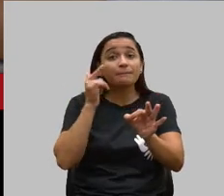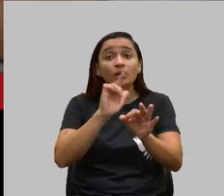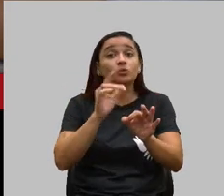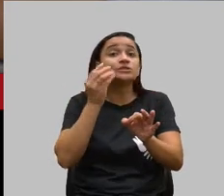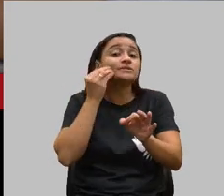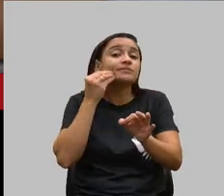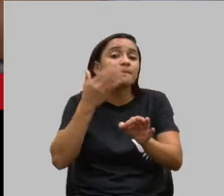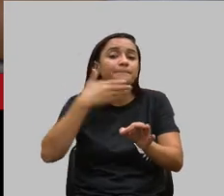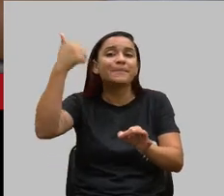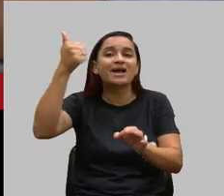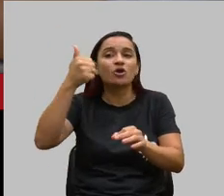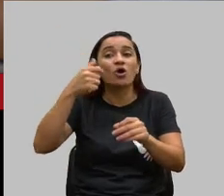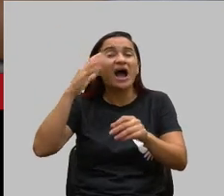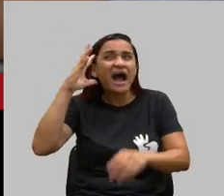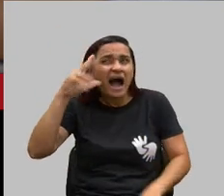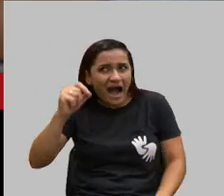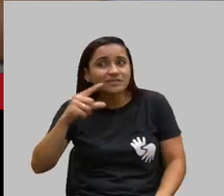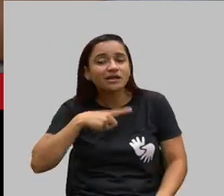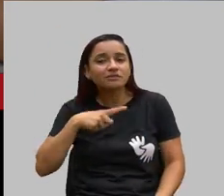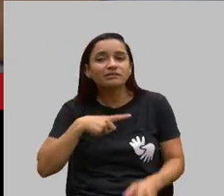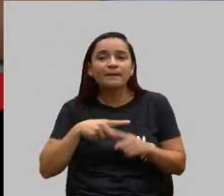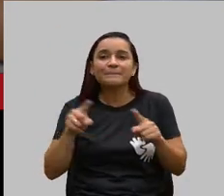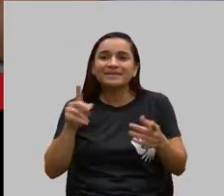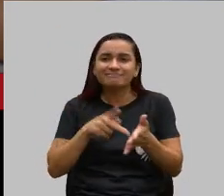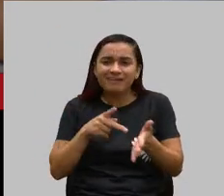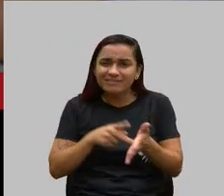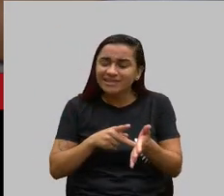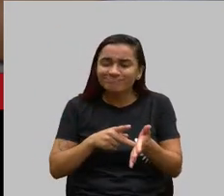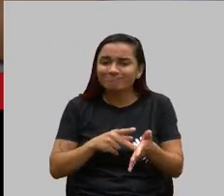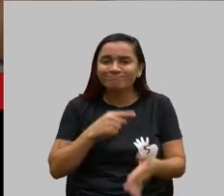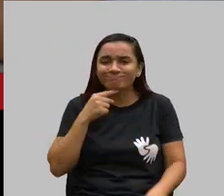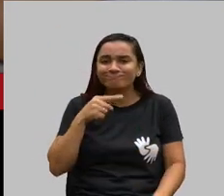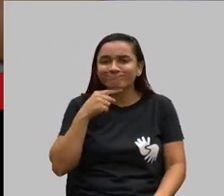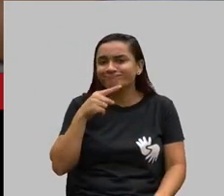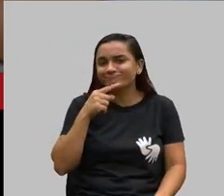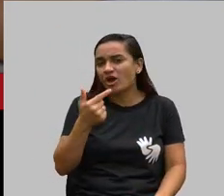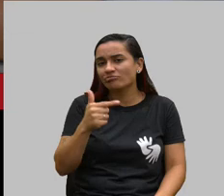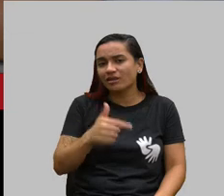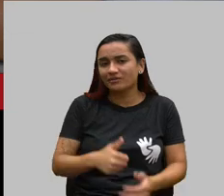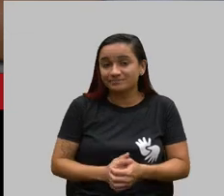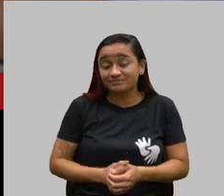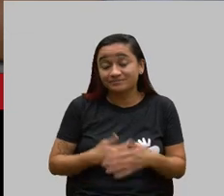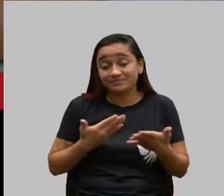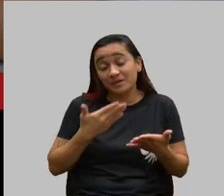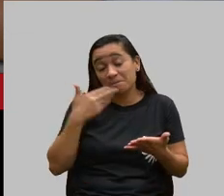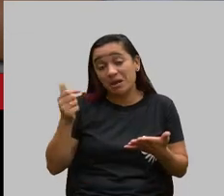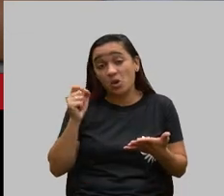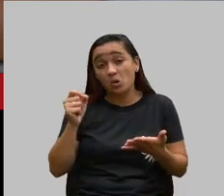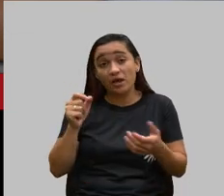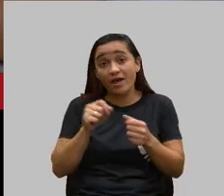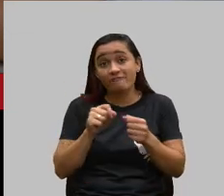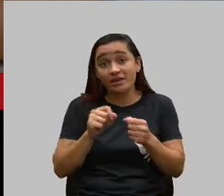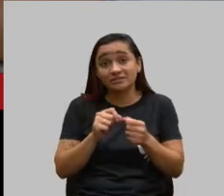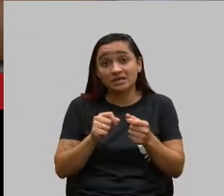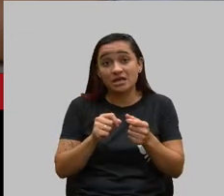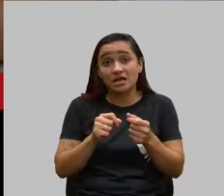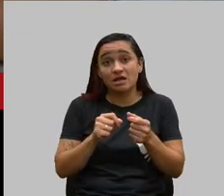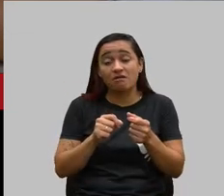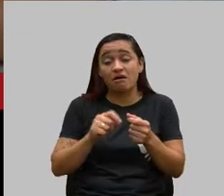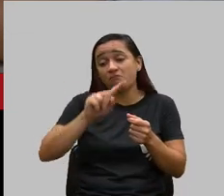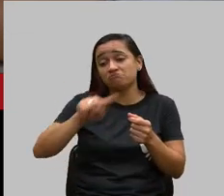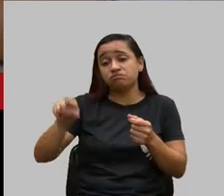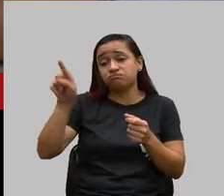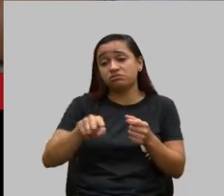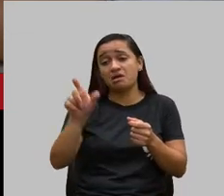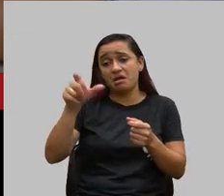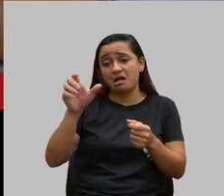Acha que tem, mas não tem. Então, o negócio agora é fazer isso, gente. É abrir uma poupançazinha, deixa o plano